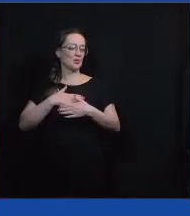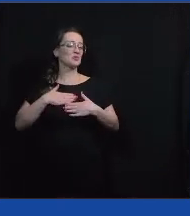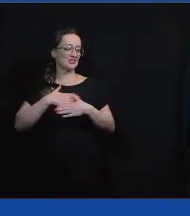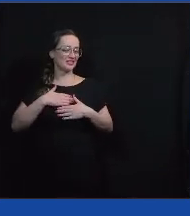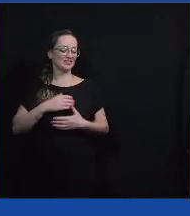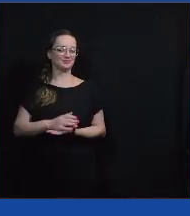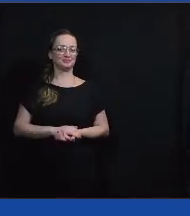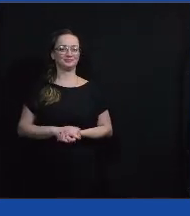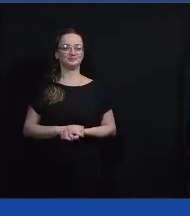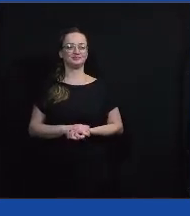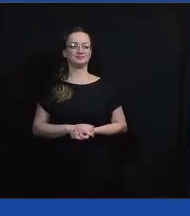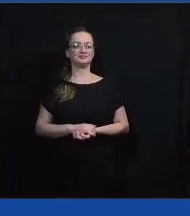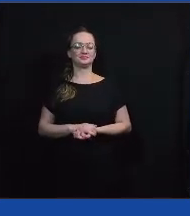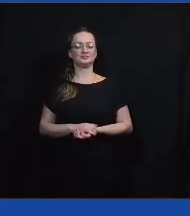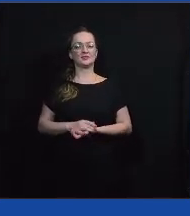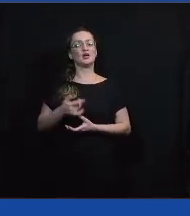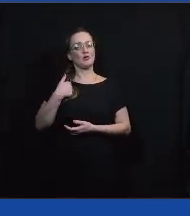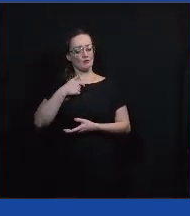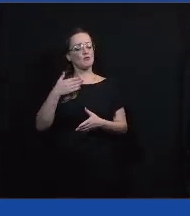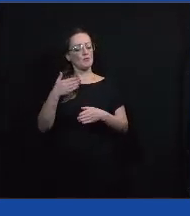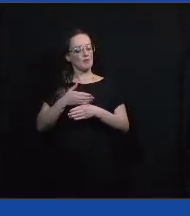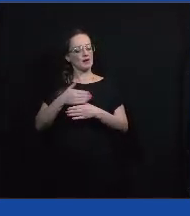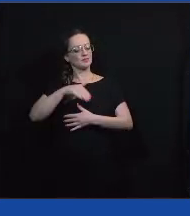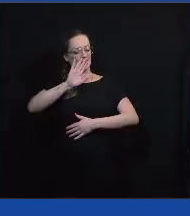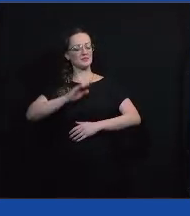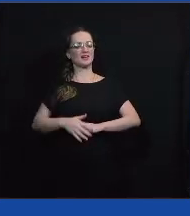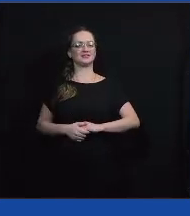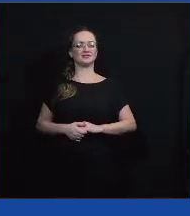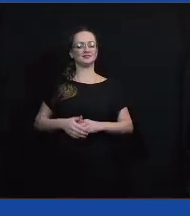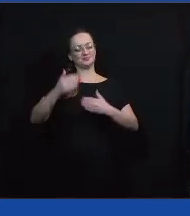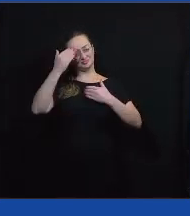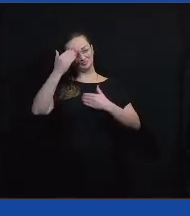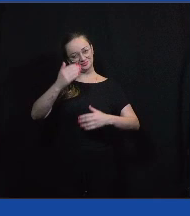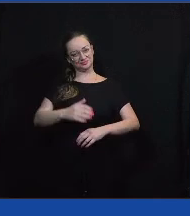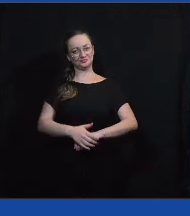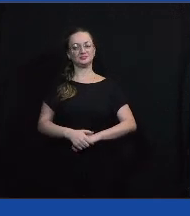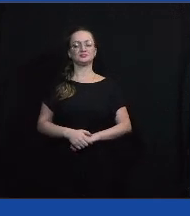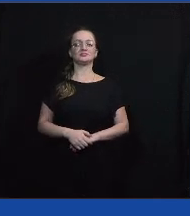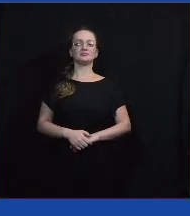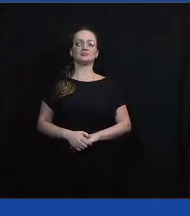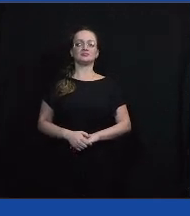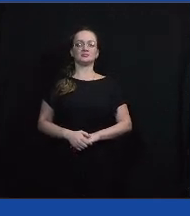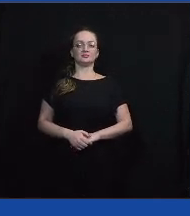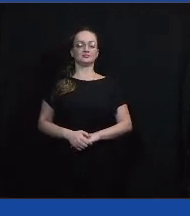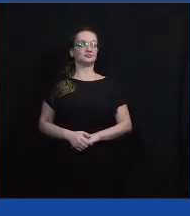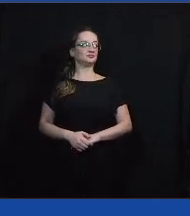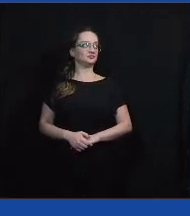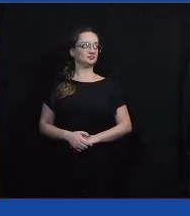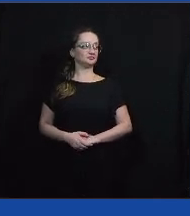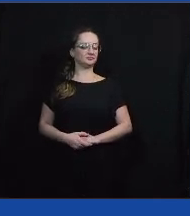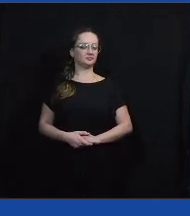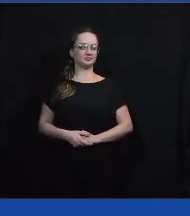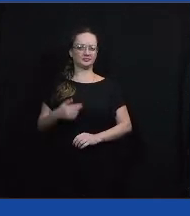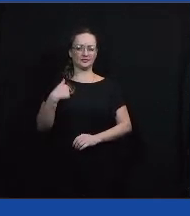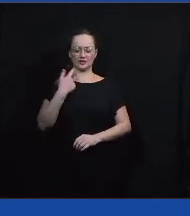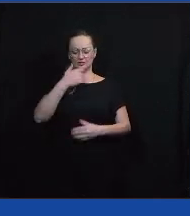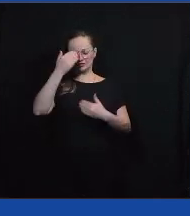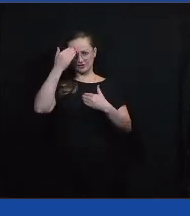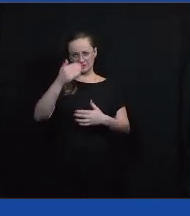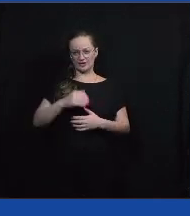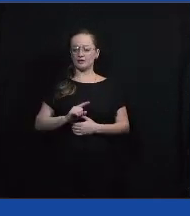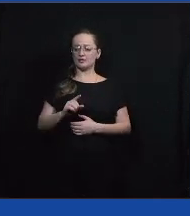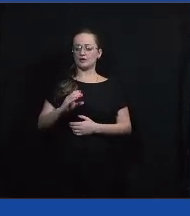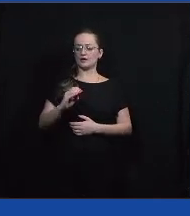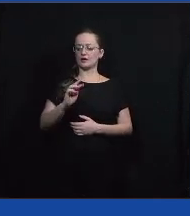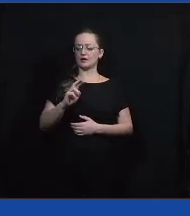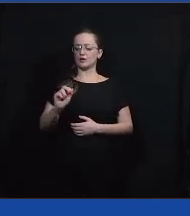Vou, certamente, me envolver um pouco mais. Obrigada. Ai, gente, que agradece, Cris. E você, Carol, como que